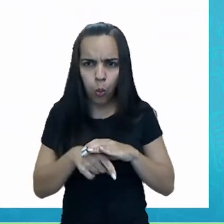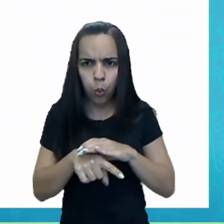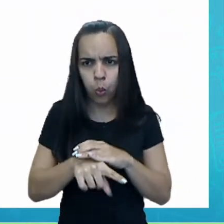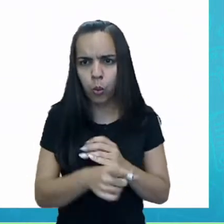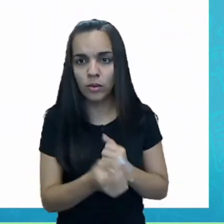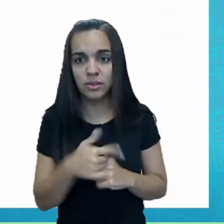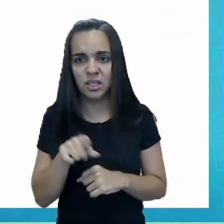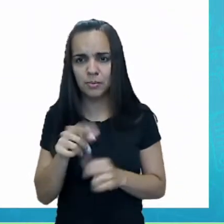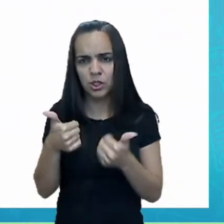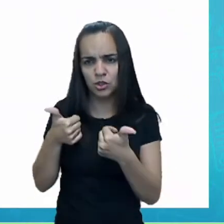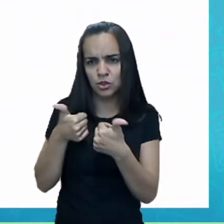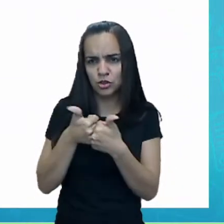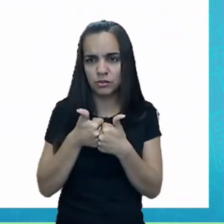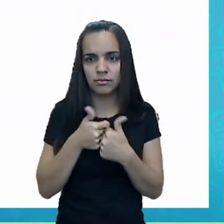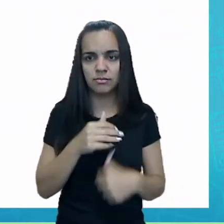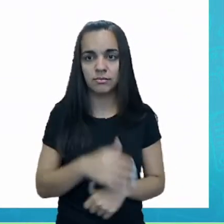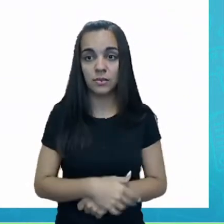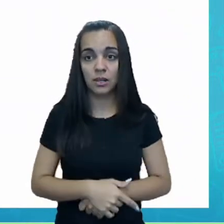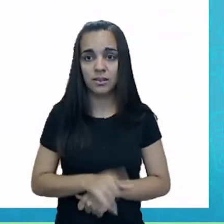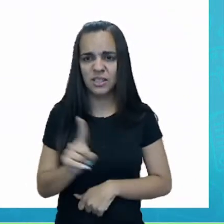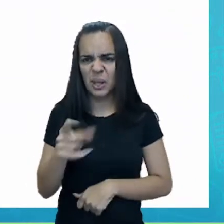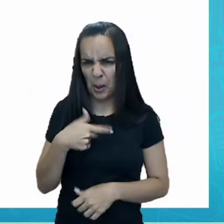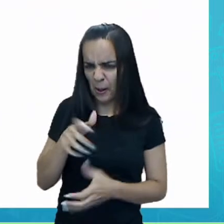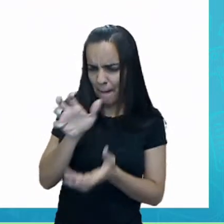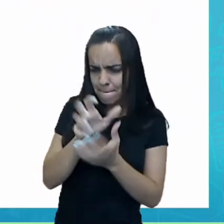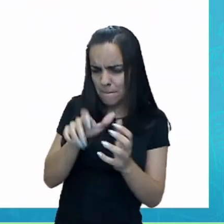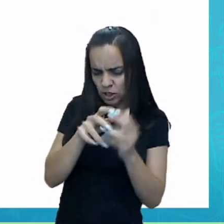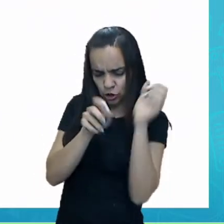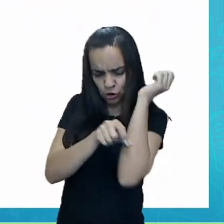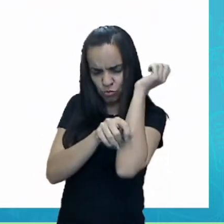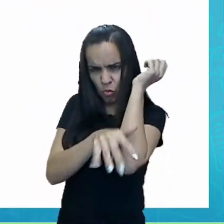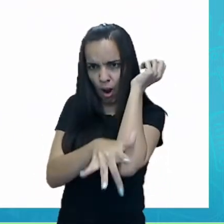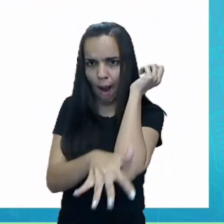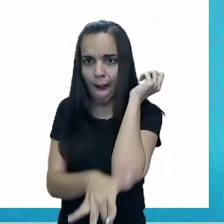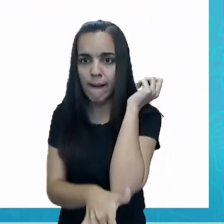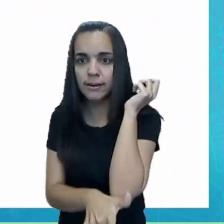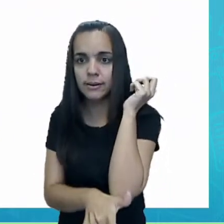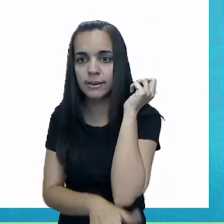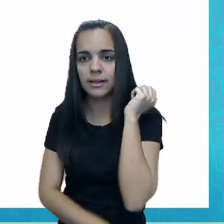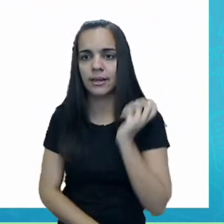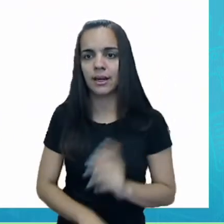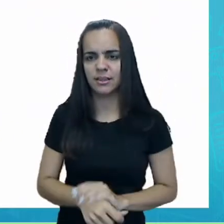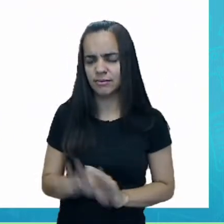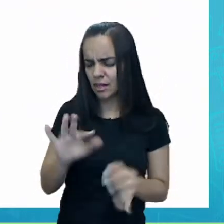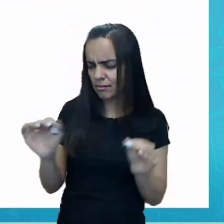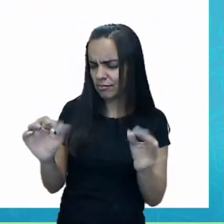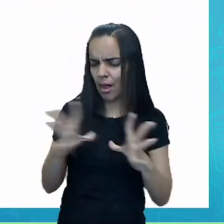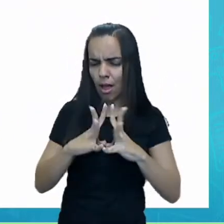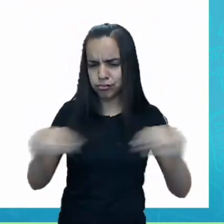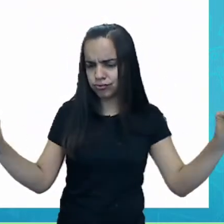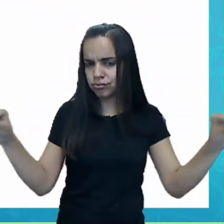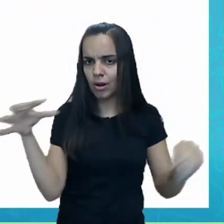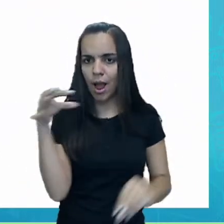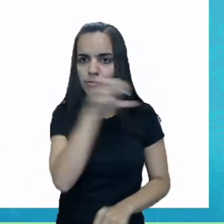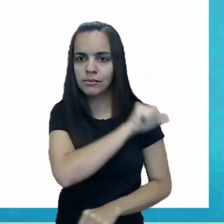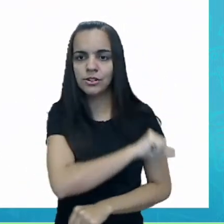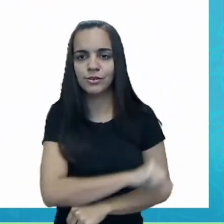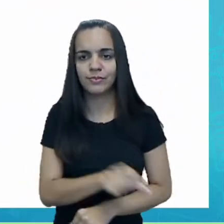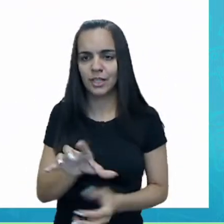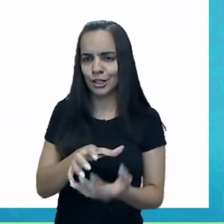nada martigue esta raiz forte, que ficará bom rapidinho. Mas ainda nada